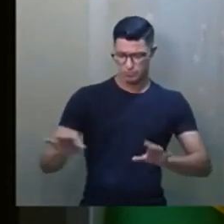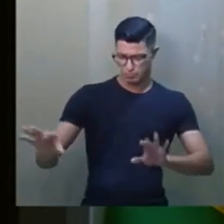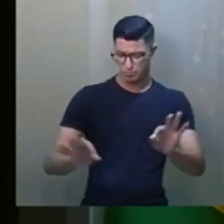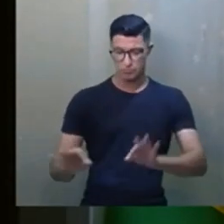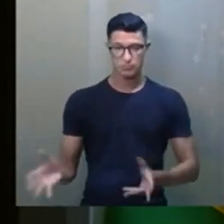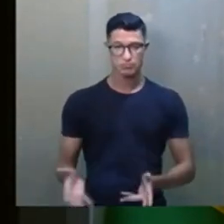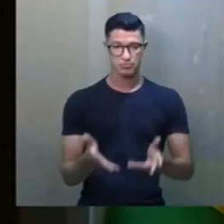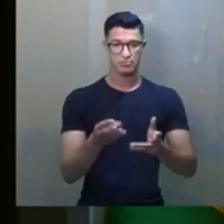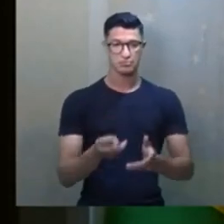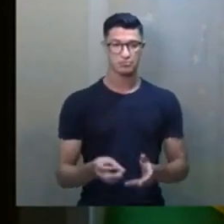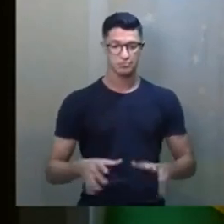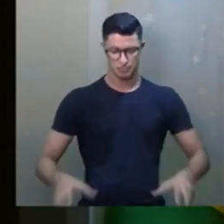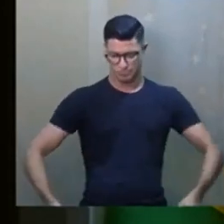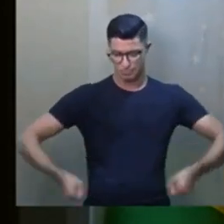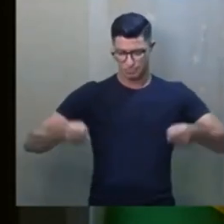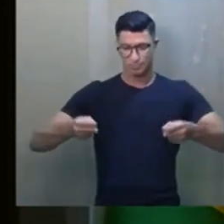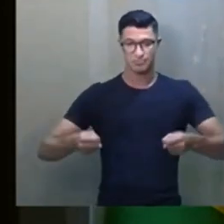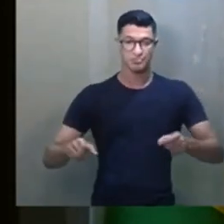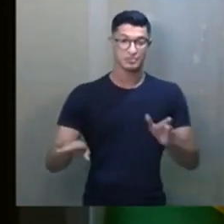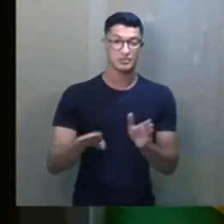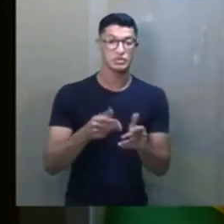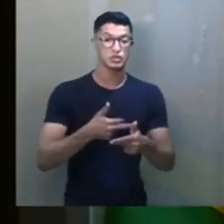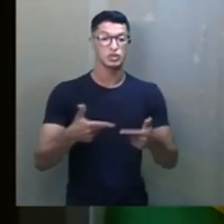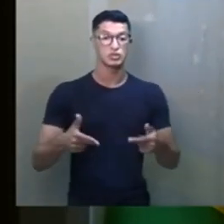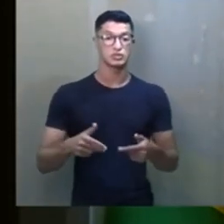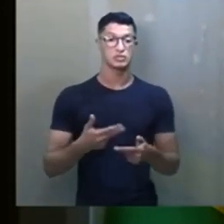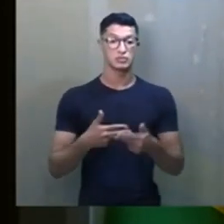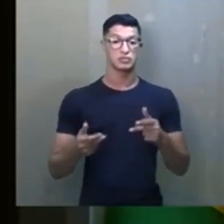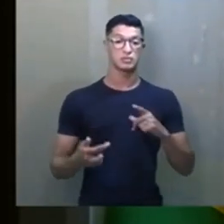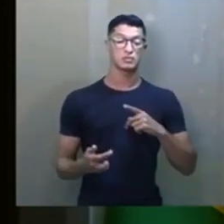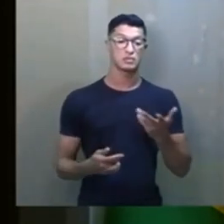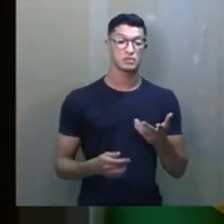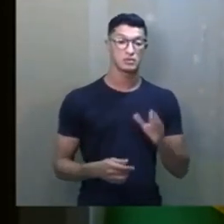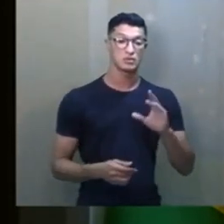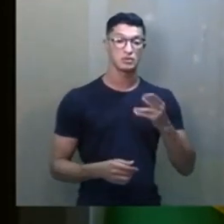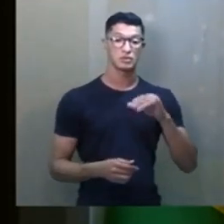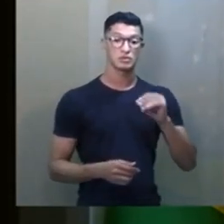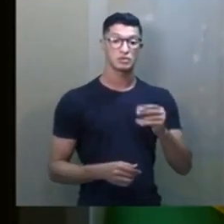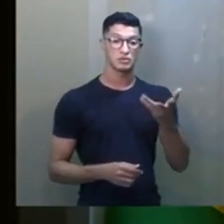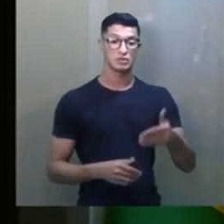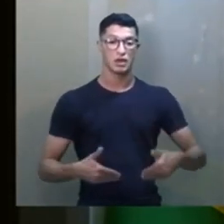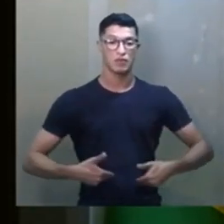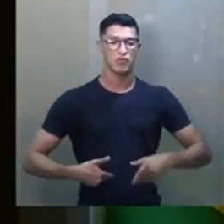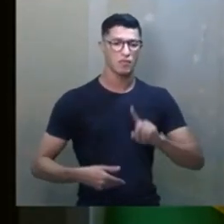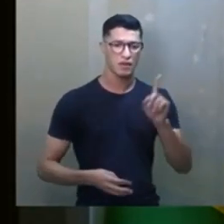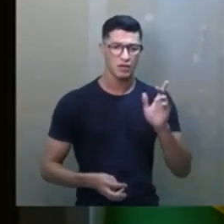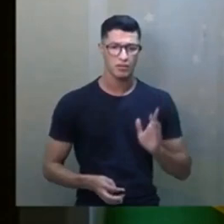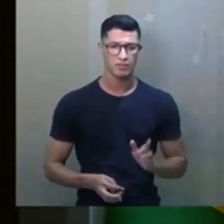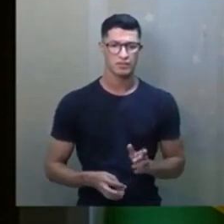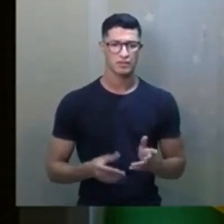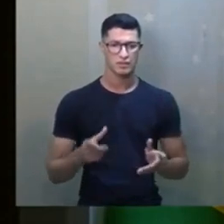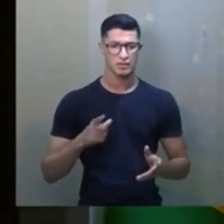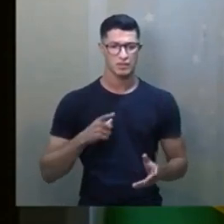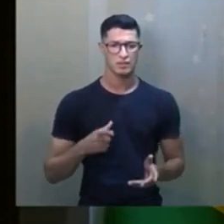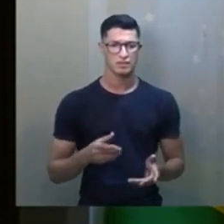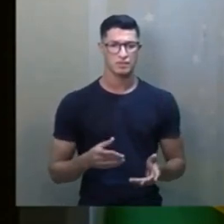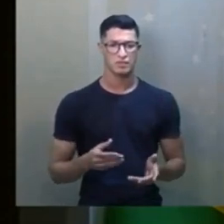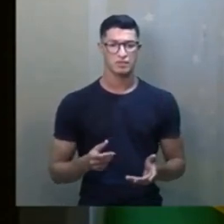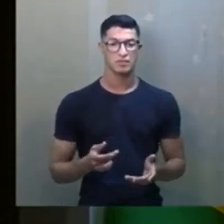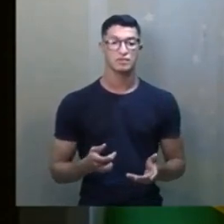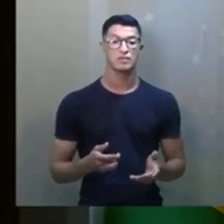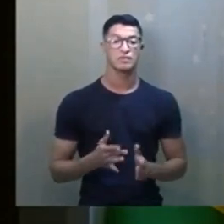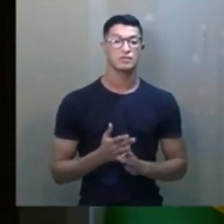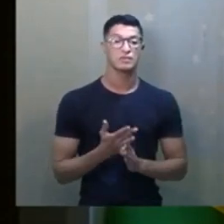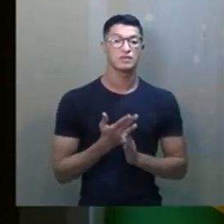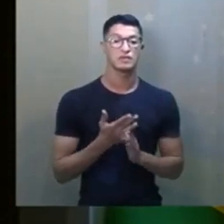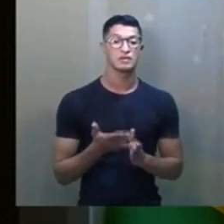aquele rodo de sacola, que ele já tava cheio de coisa. E aí, Chico disse, o senhor não tá com fome, não? Eu tô. Pois